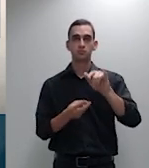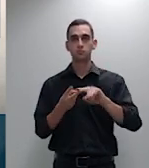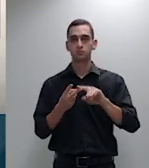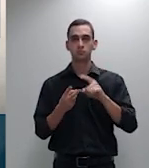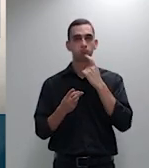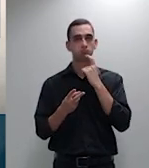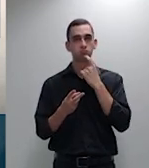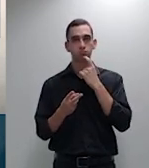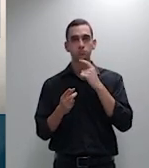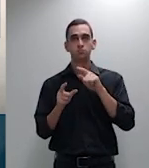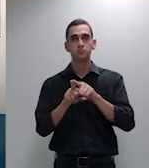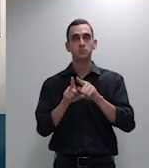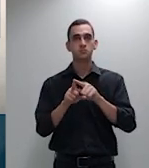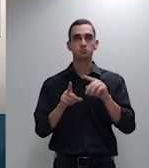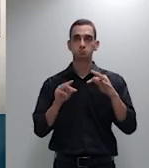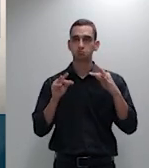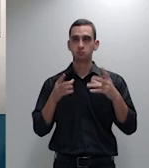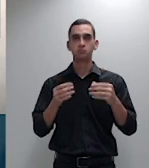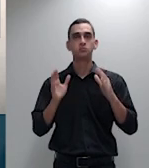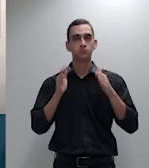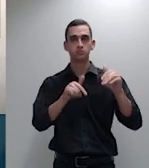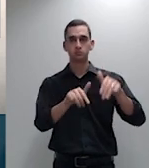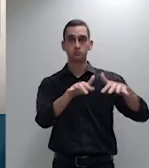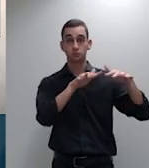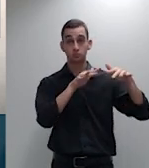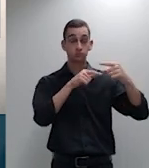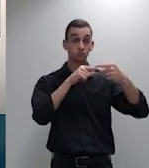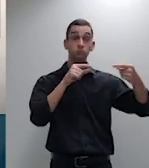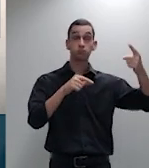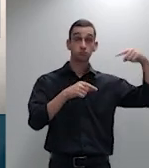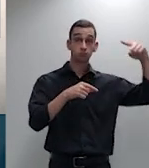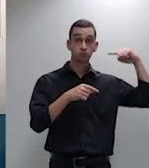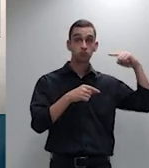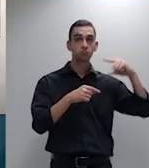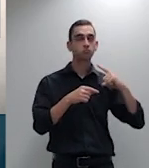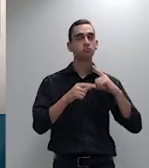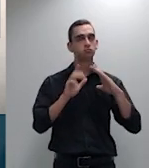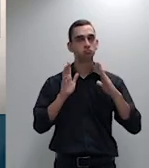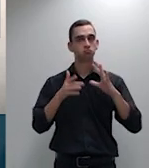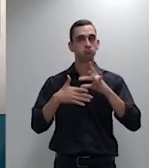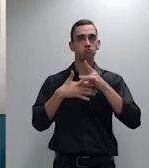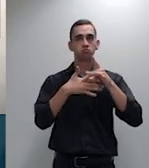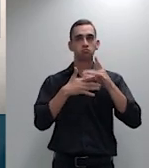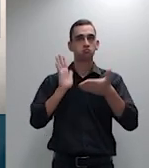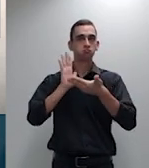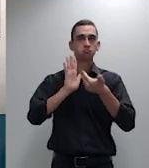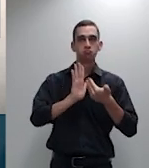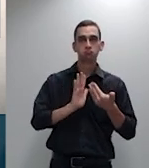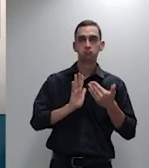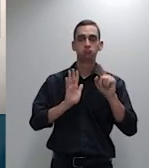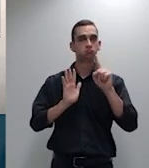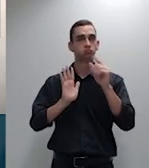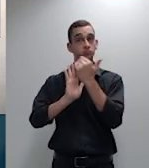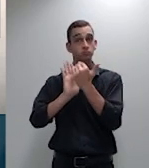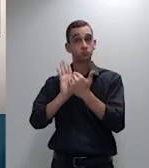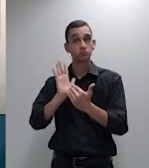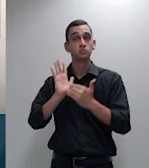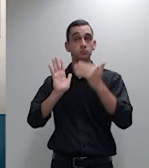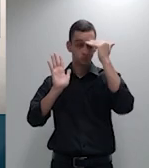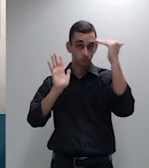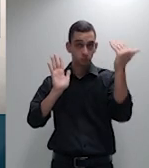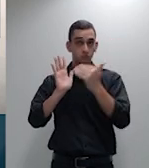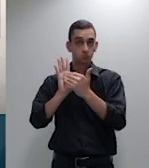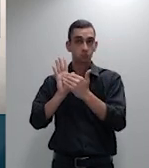na sessão passada. Também aqui estou sem destaque, sem adiamentos. Estou de acordo com o voto em lista